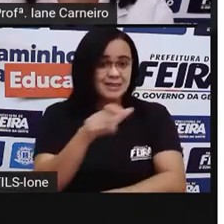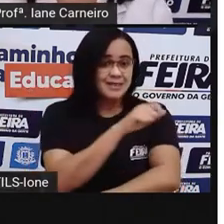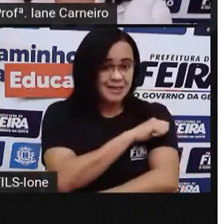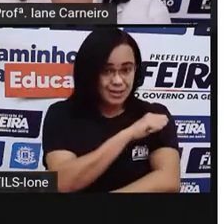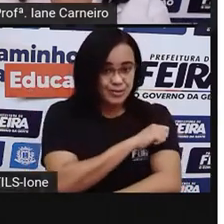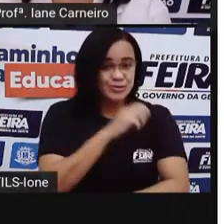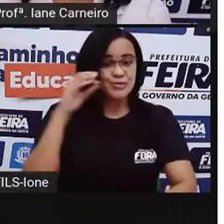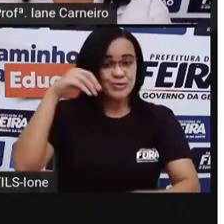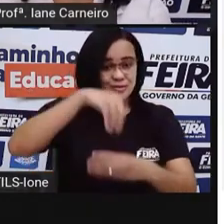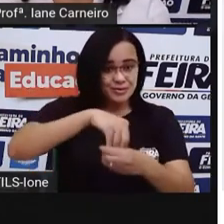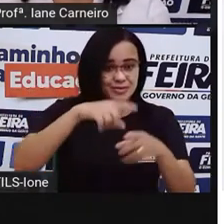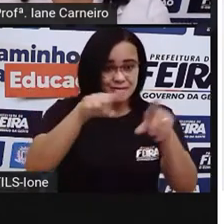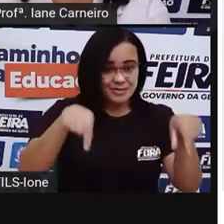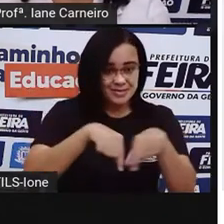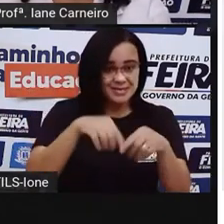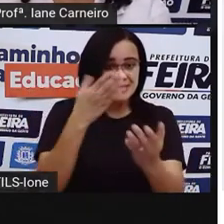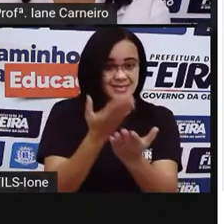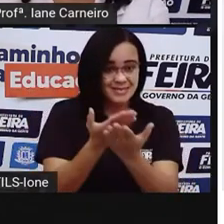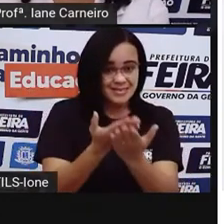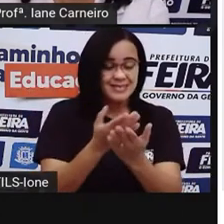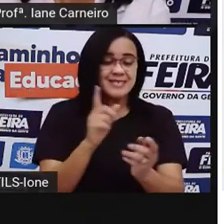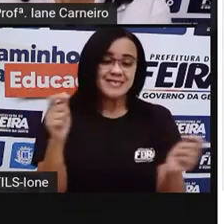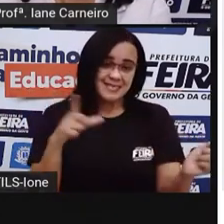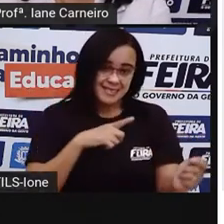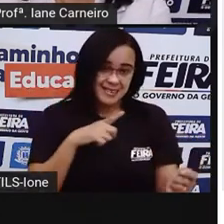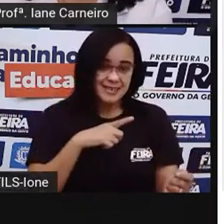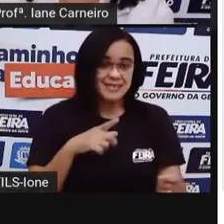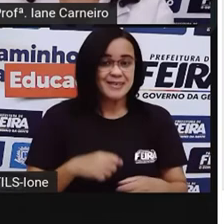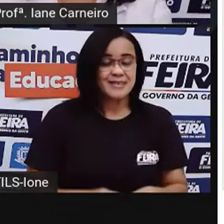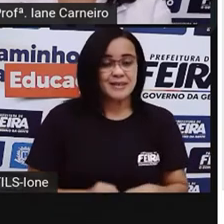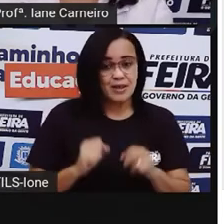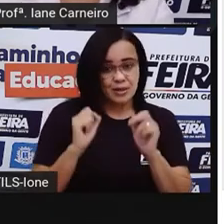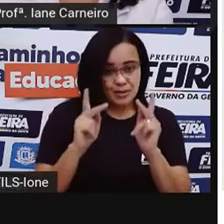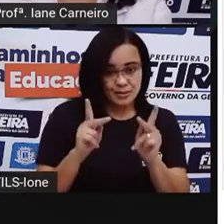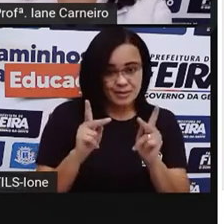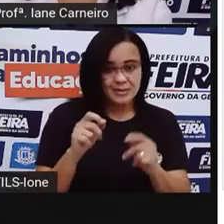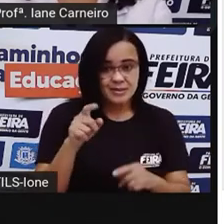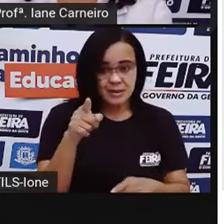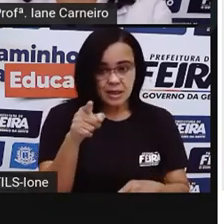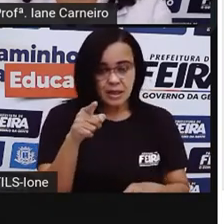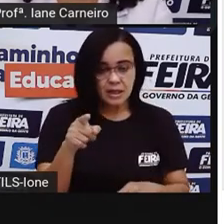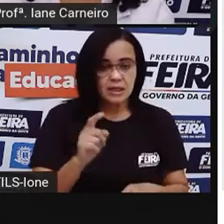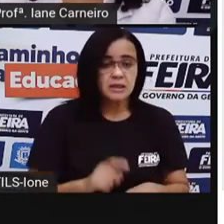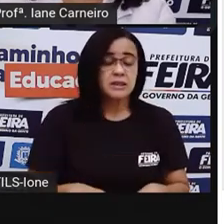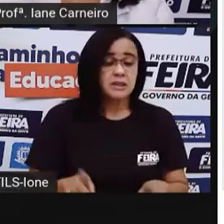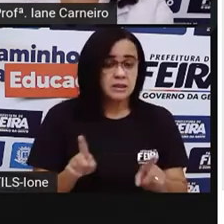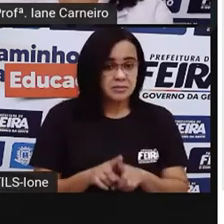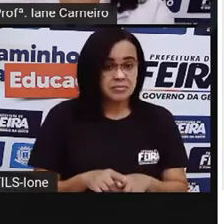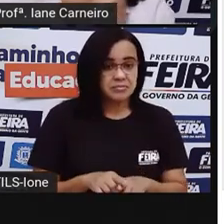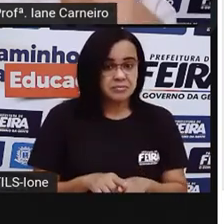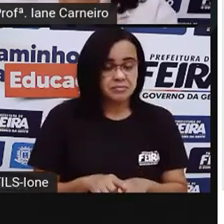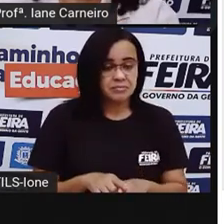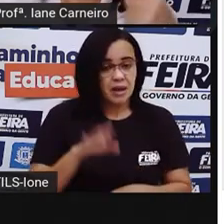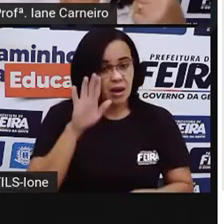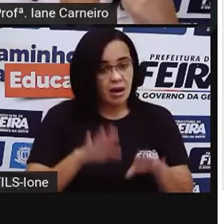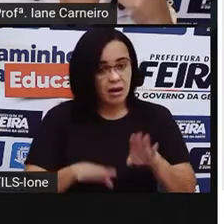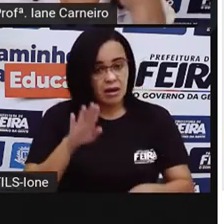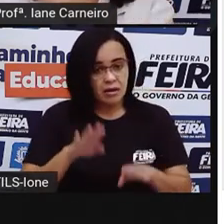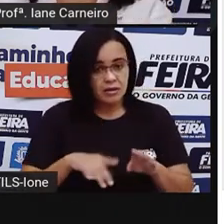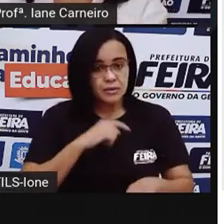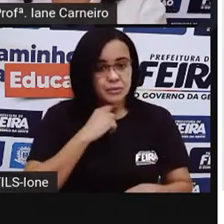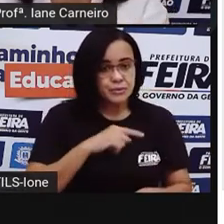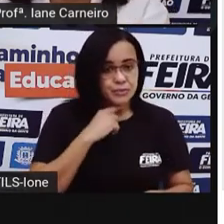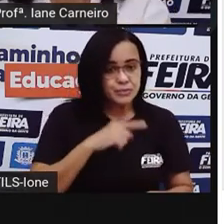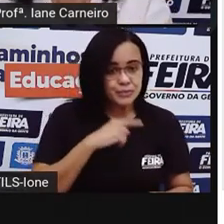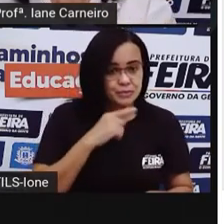pela organização eu já consigo saber isso, tá bom? Esse aqui a gente talvez não consiga, né? A gente vai ter que contar realmente